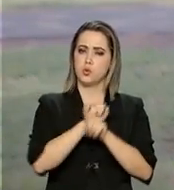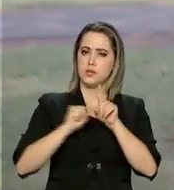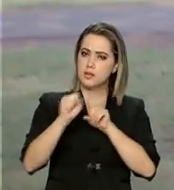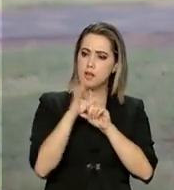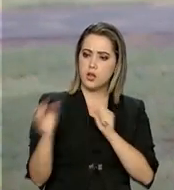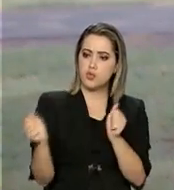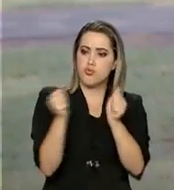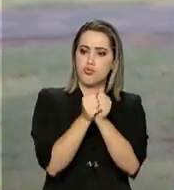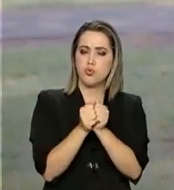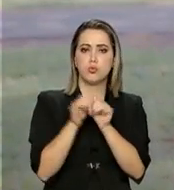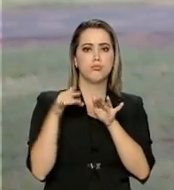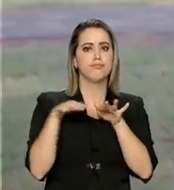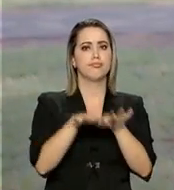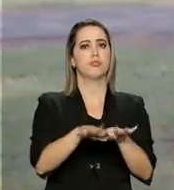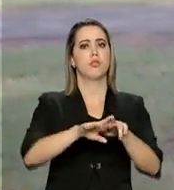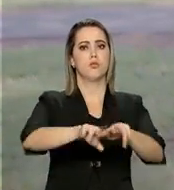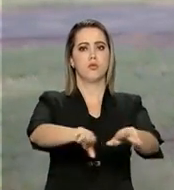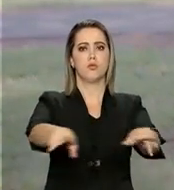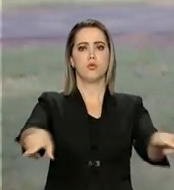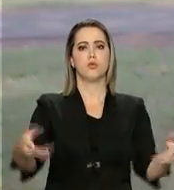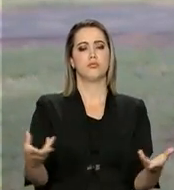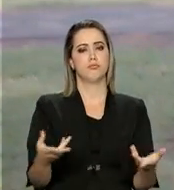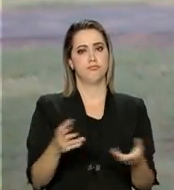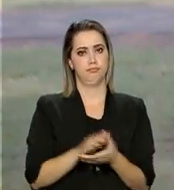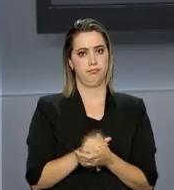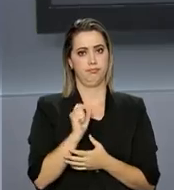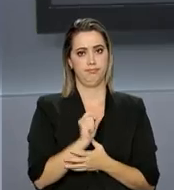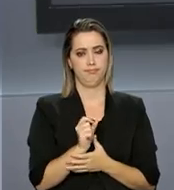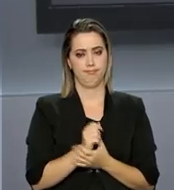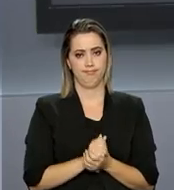plural, ou seja, que caiba todo mundo.